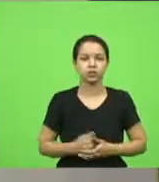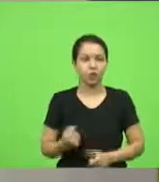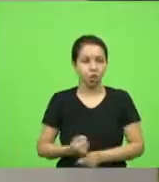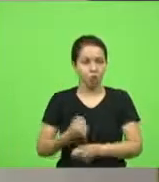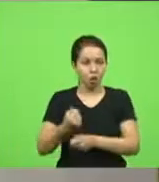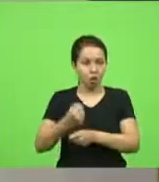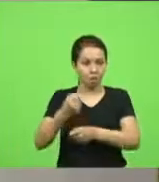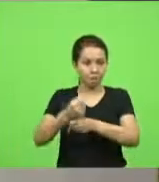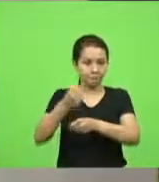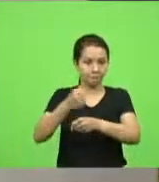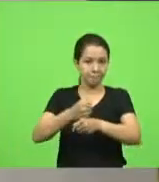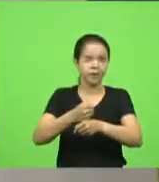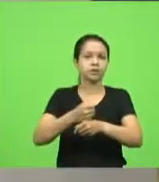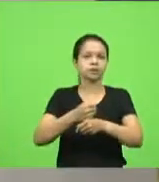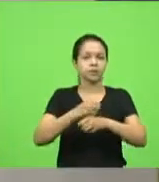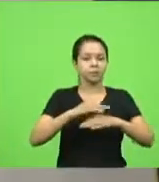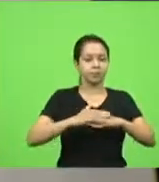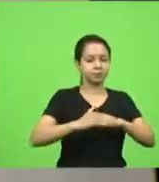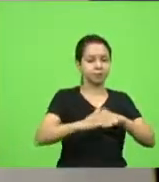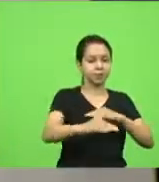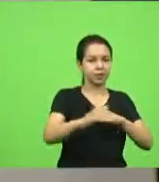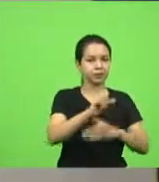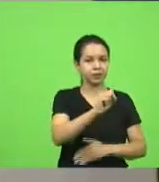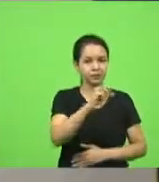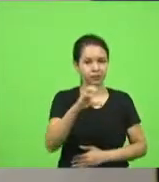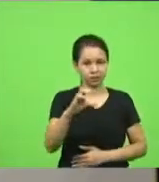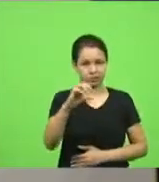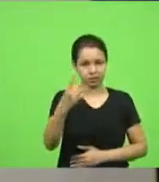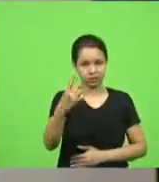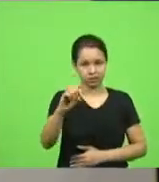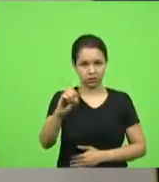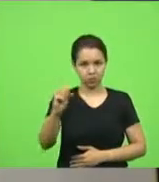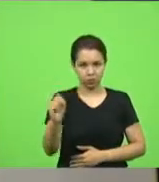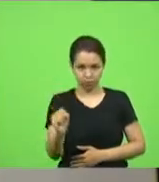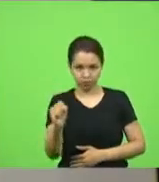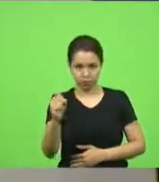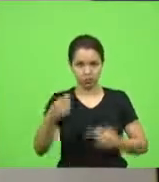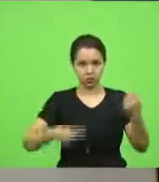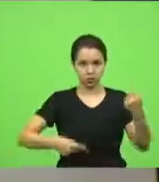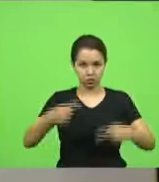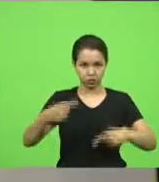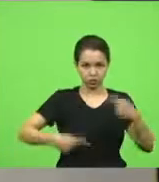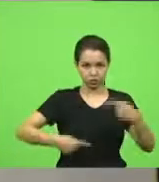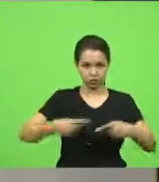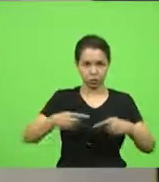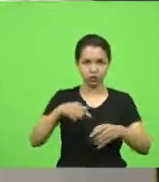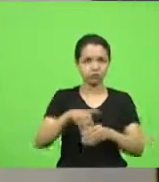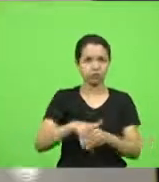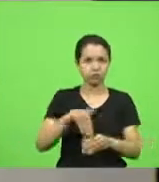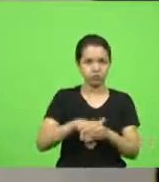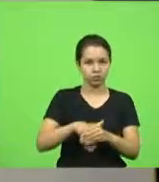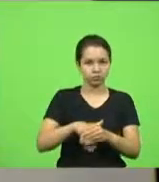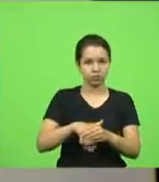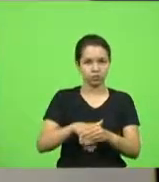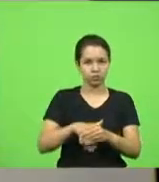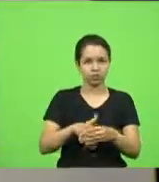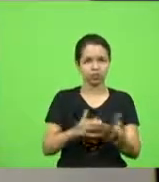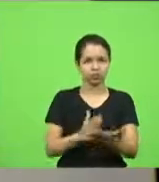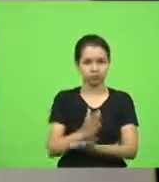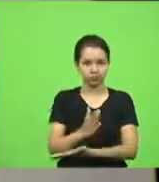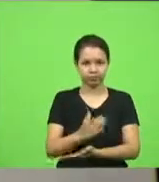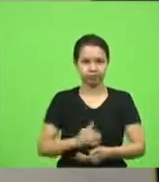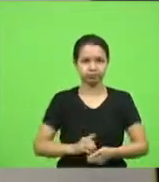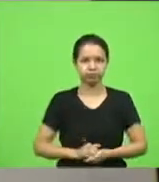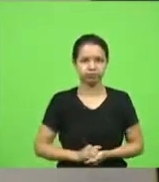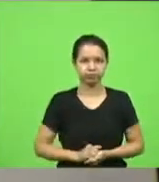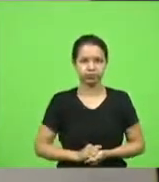pavimentação da SC-108. Em discussão, em votação, aprovado.